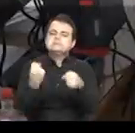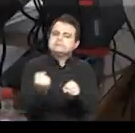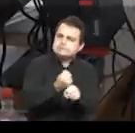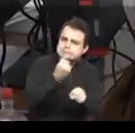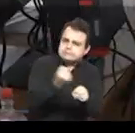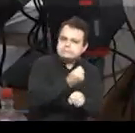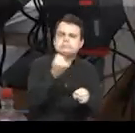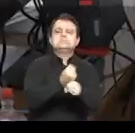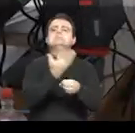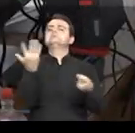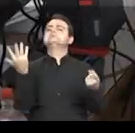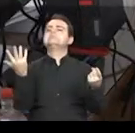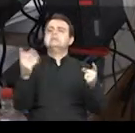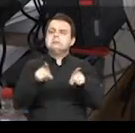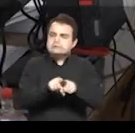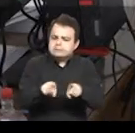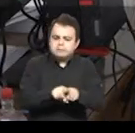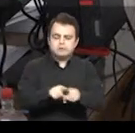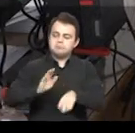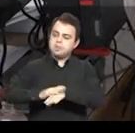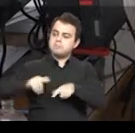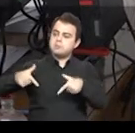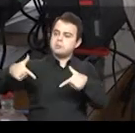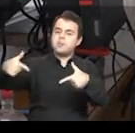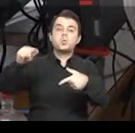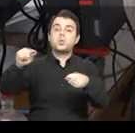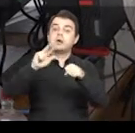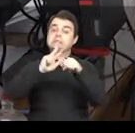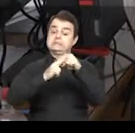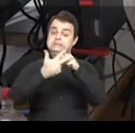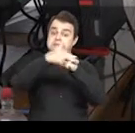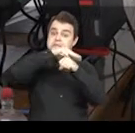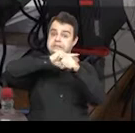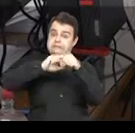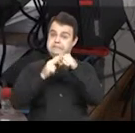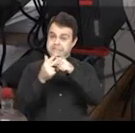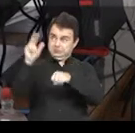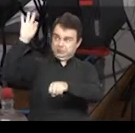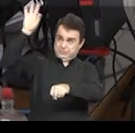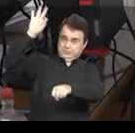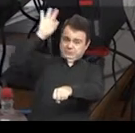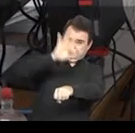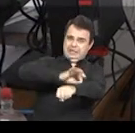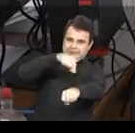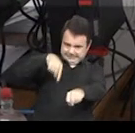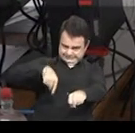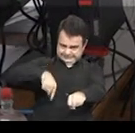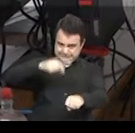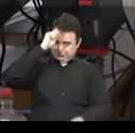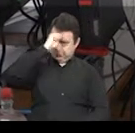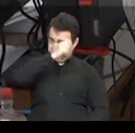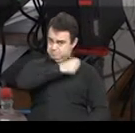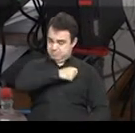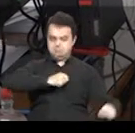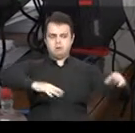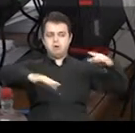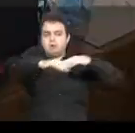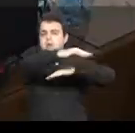exemplo, e também sobre ações de combate ao mosquito Aedes aegypti, transmissor da dengue, doença que